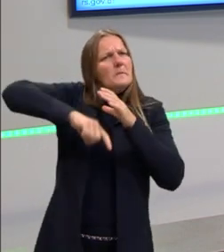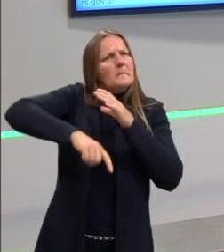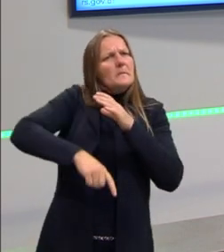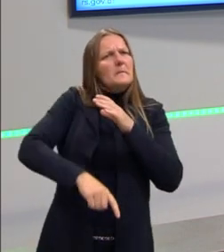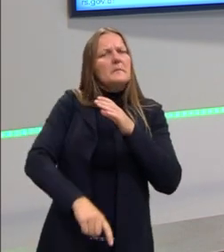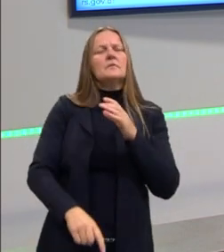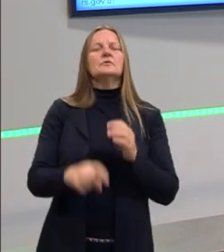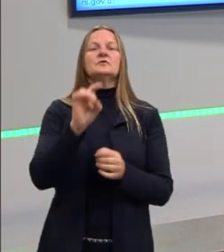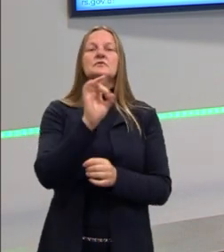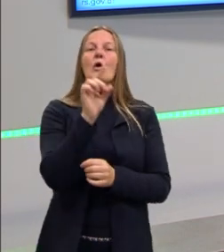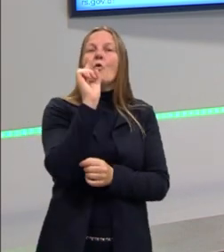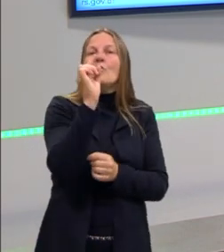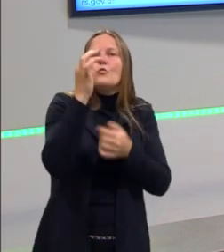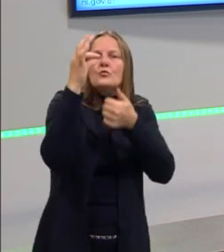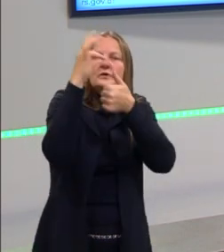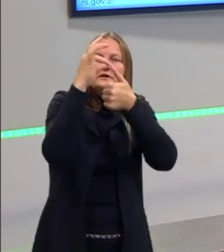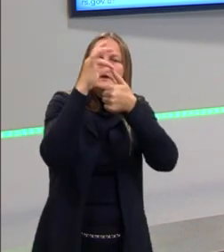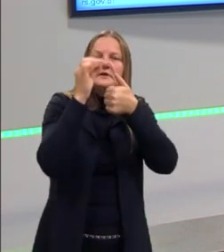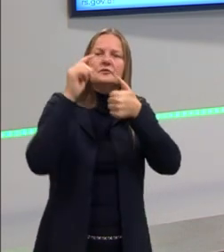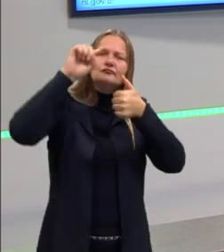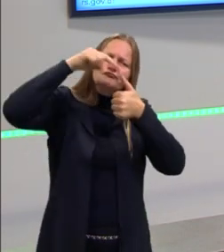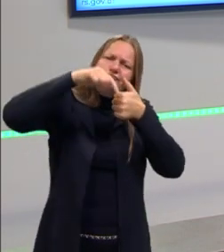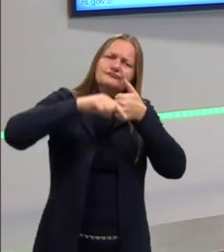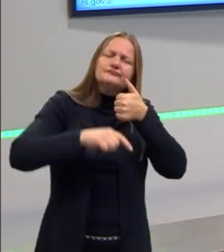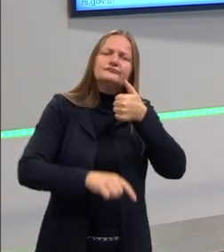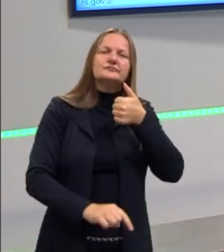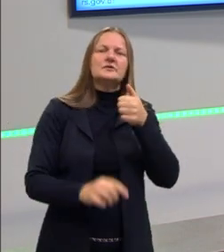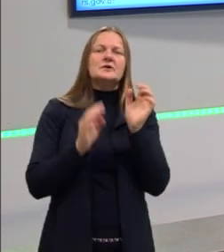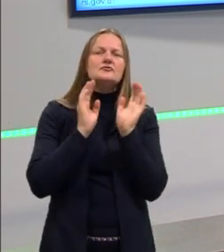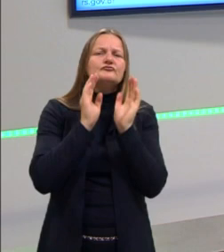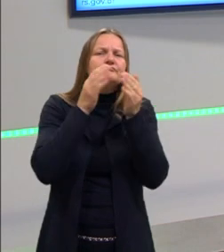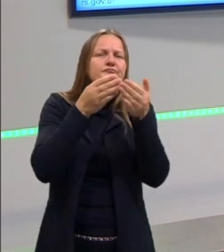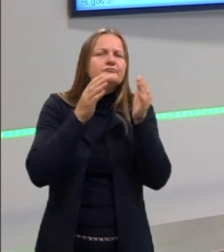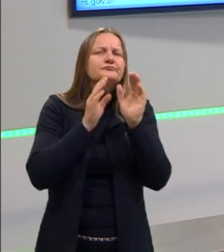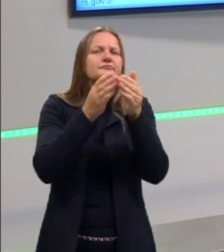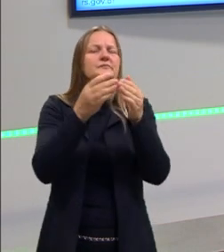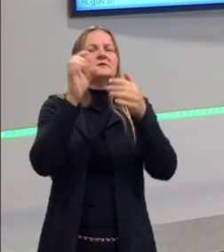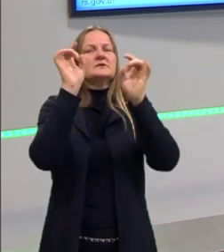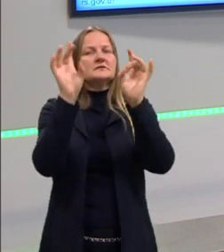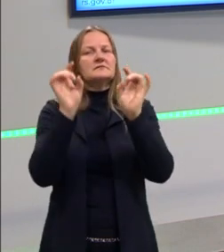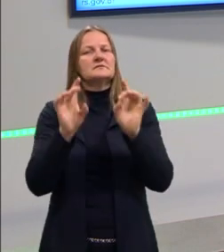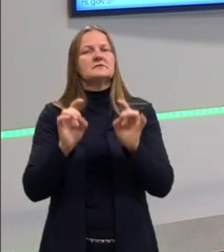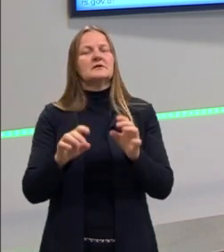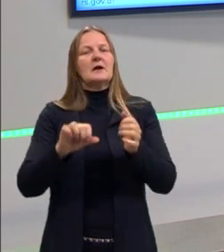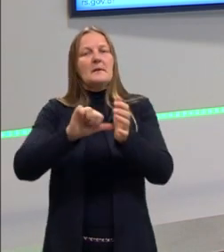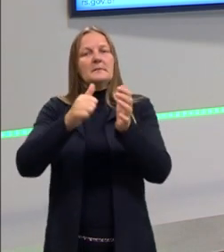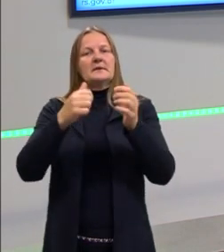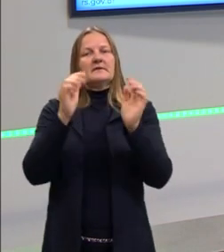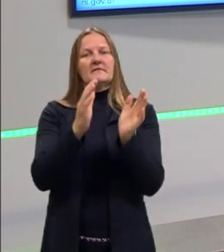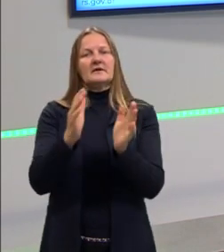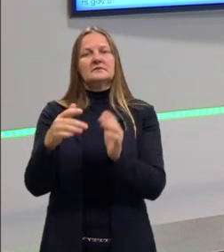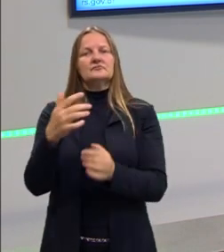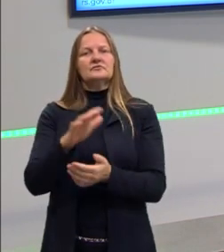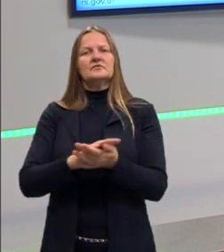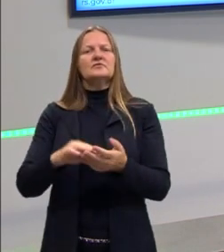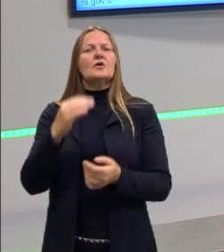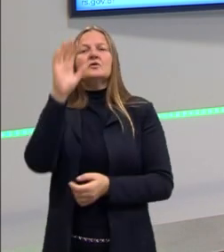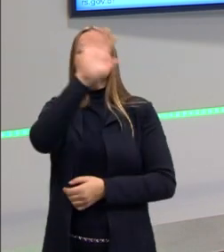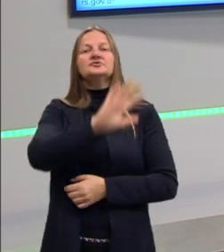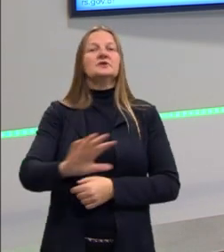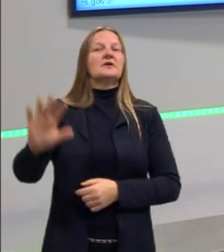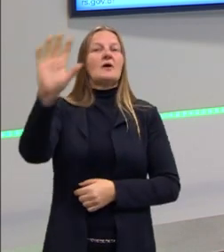vai estudar para ser aquela mão de obra, né? Na primeira fase lá, se o cara soubesse